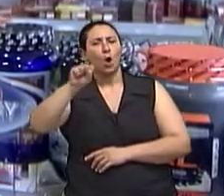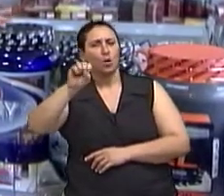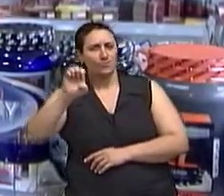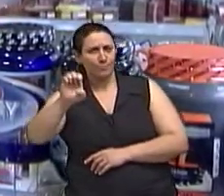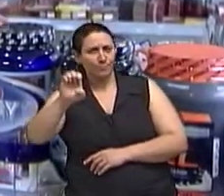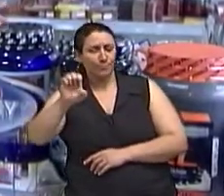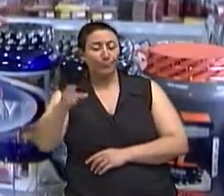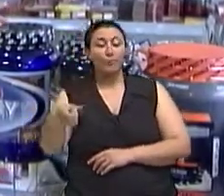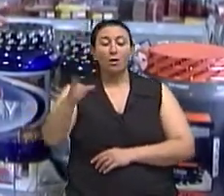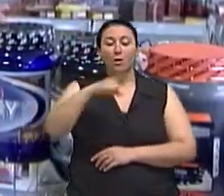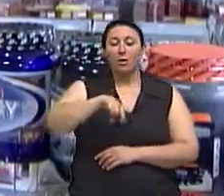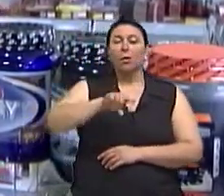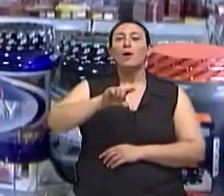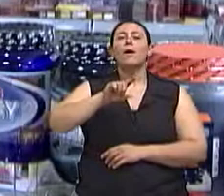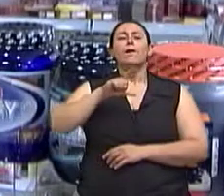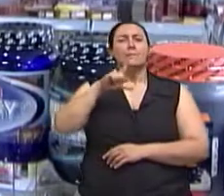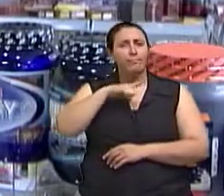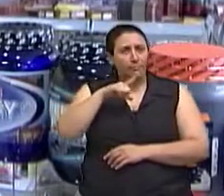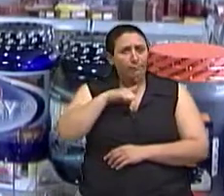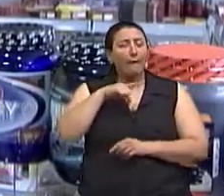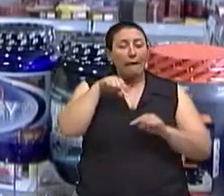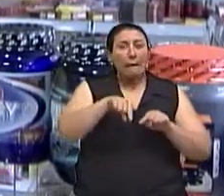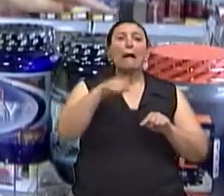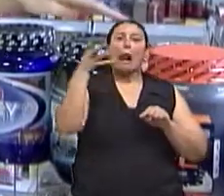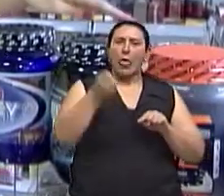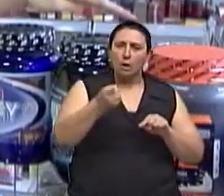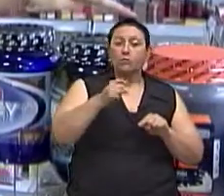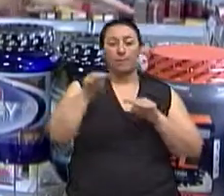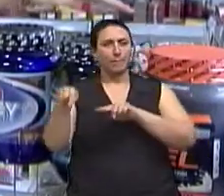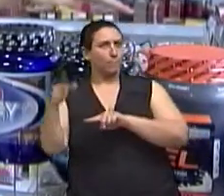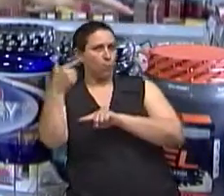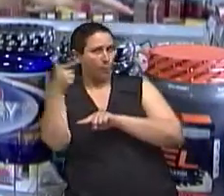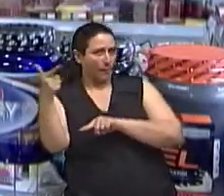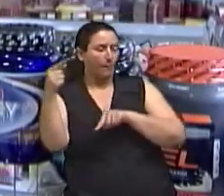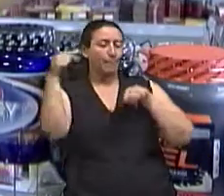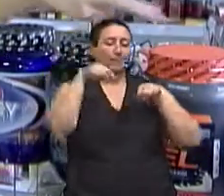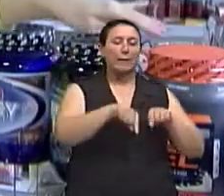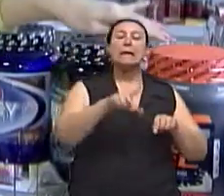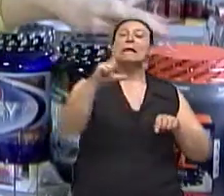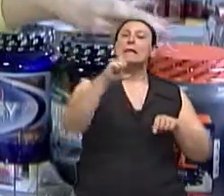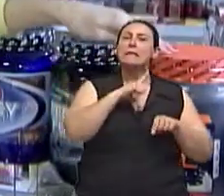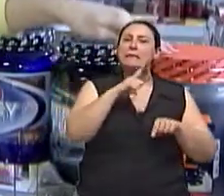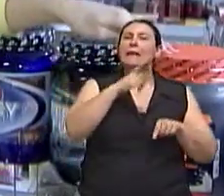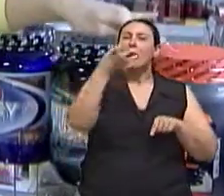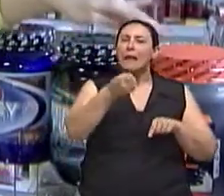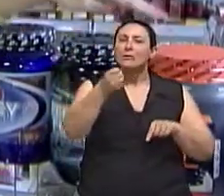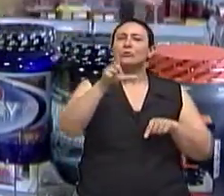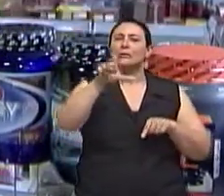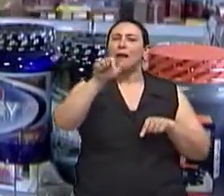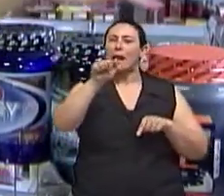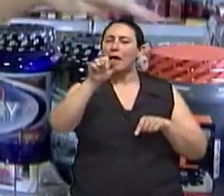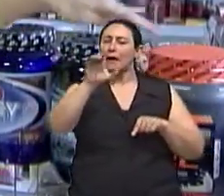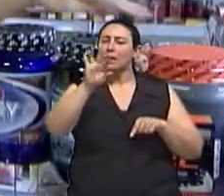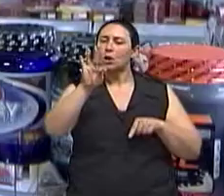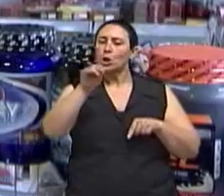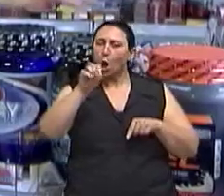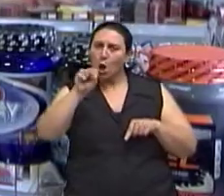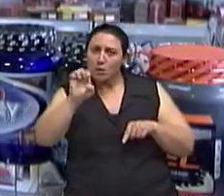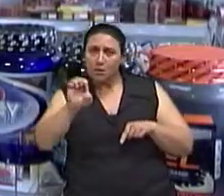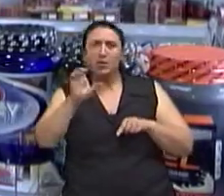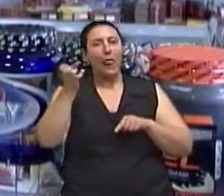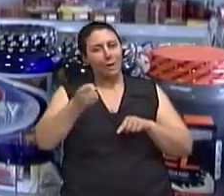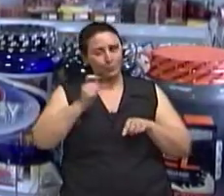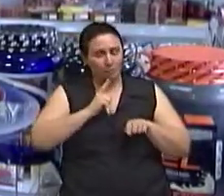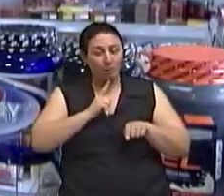traços de lactose. E nós temos o whey concentrado, que é um whey que